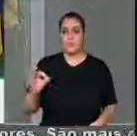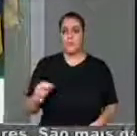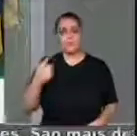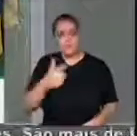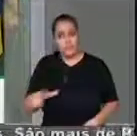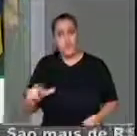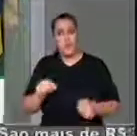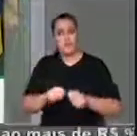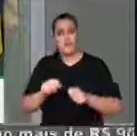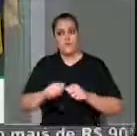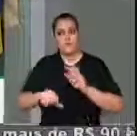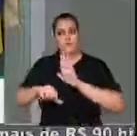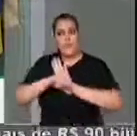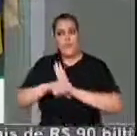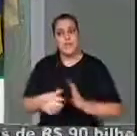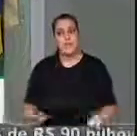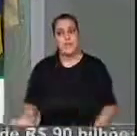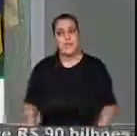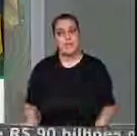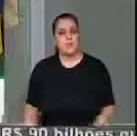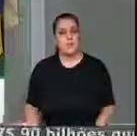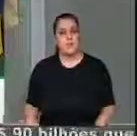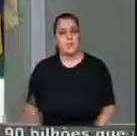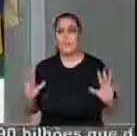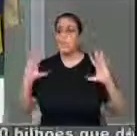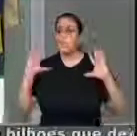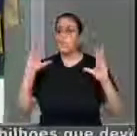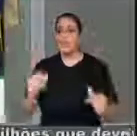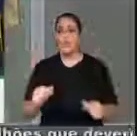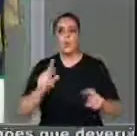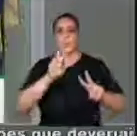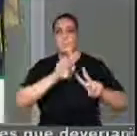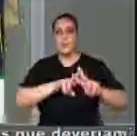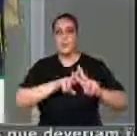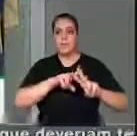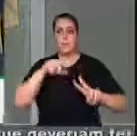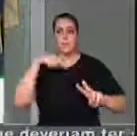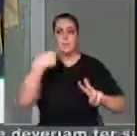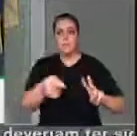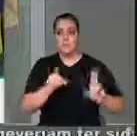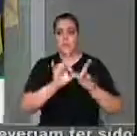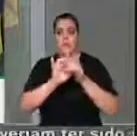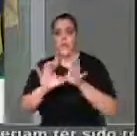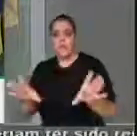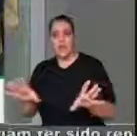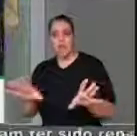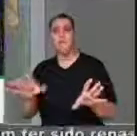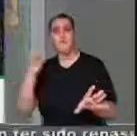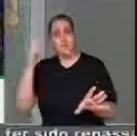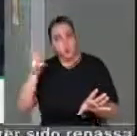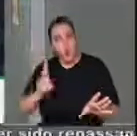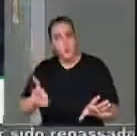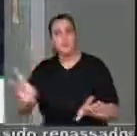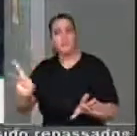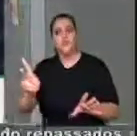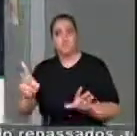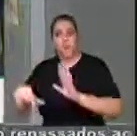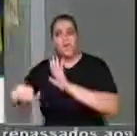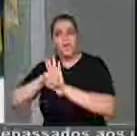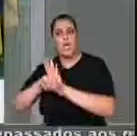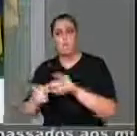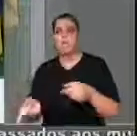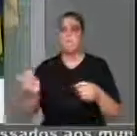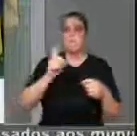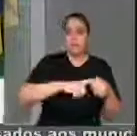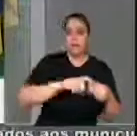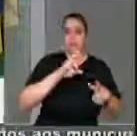sai dos presídios, a grande maioria volta para os presídios. Então,